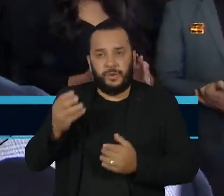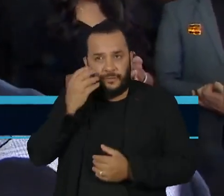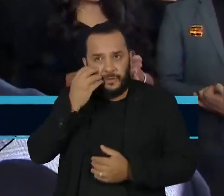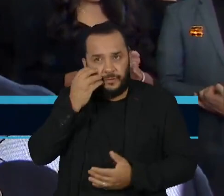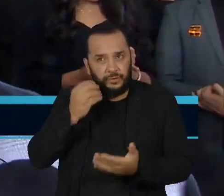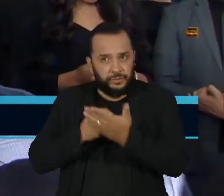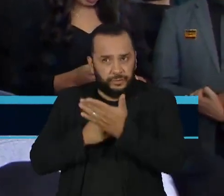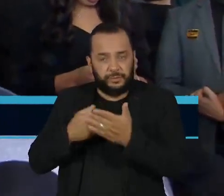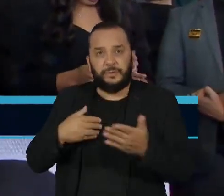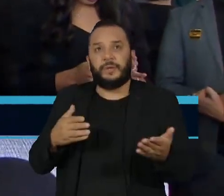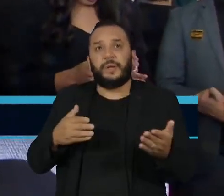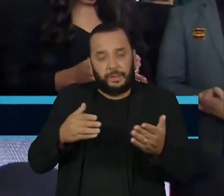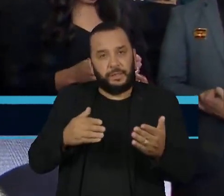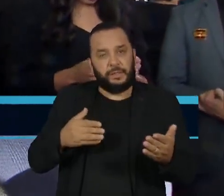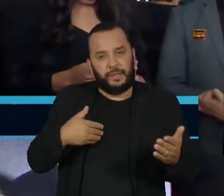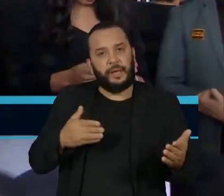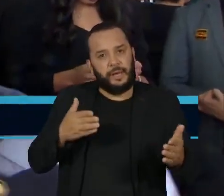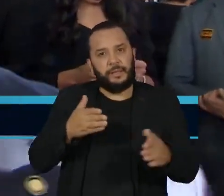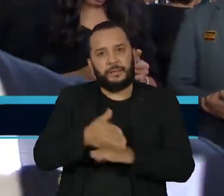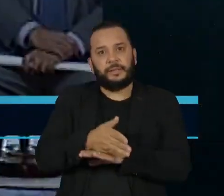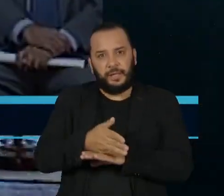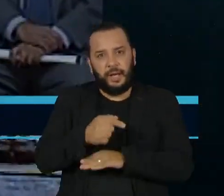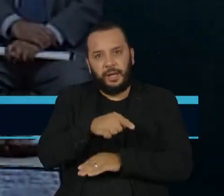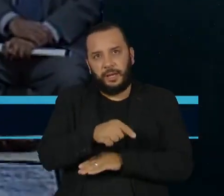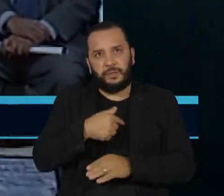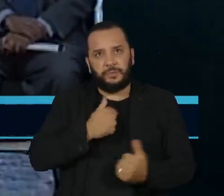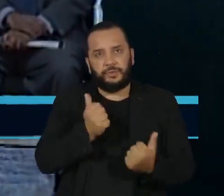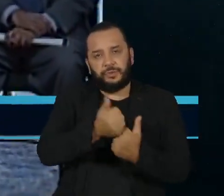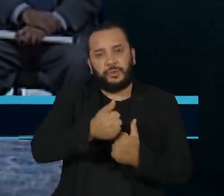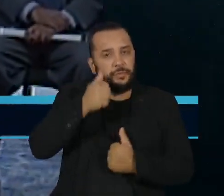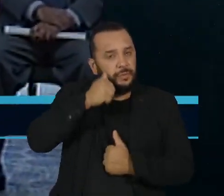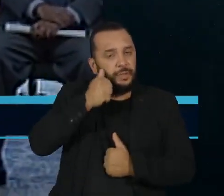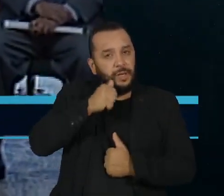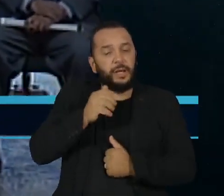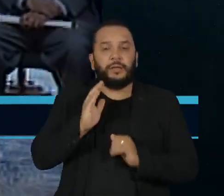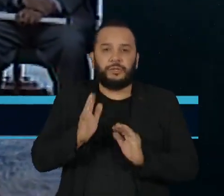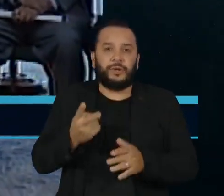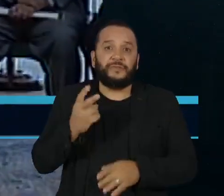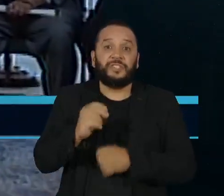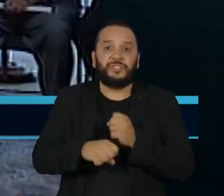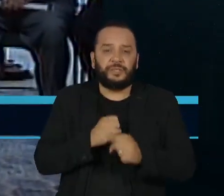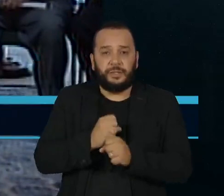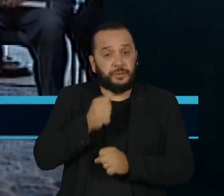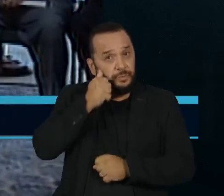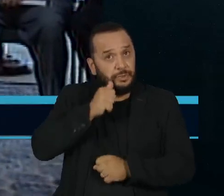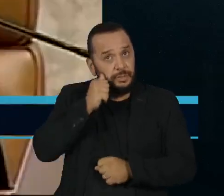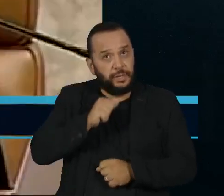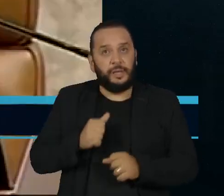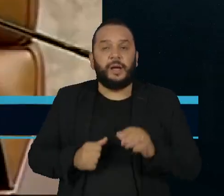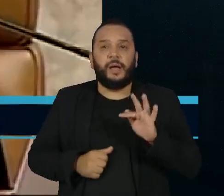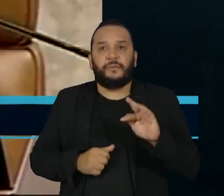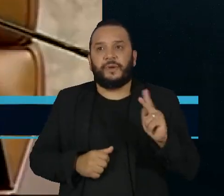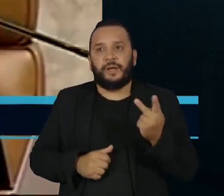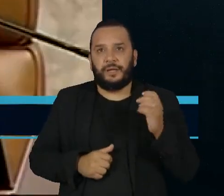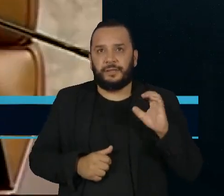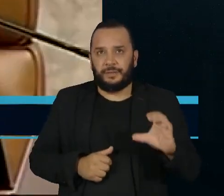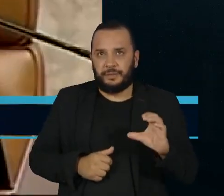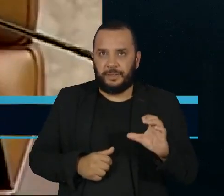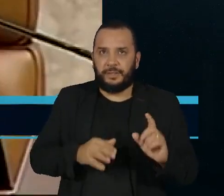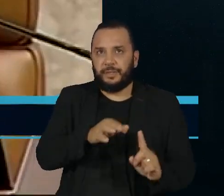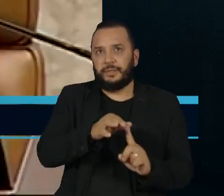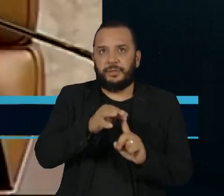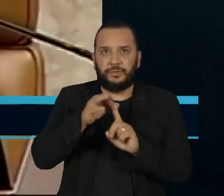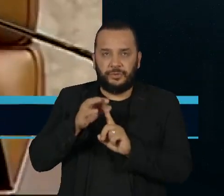Dino é ocupada por uma mulher há mais de 20 anos, quando o ex-presidente Fernando Henrique Cardoso indicou a ex